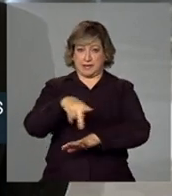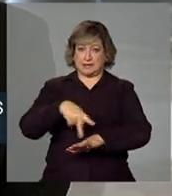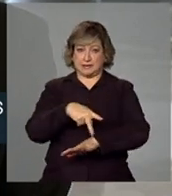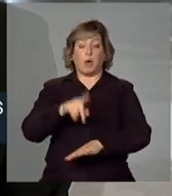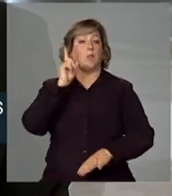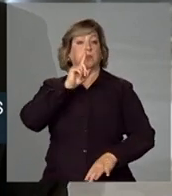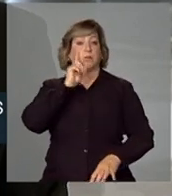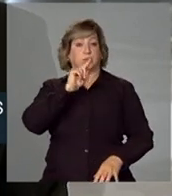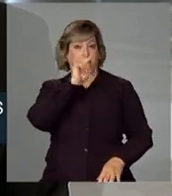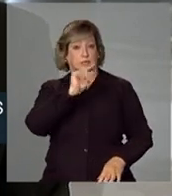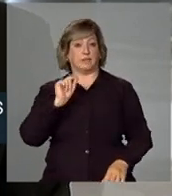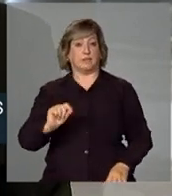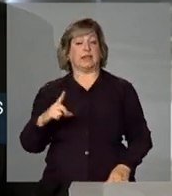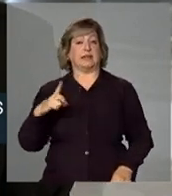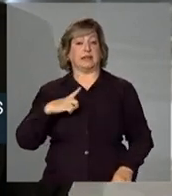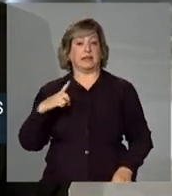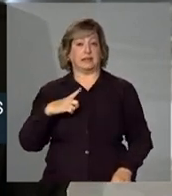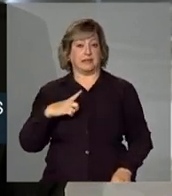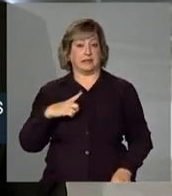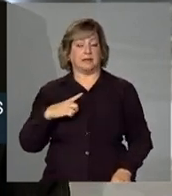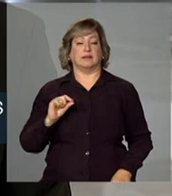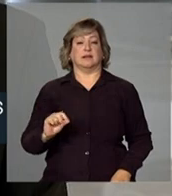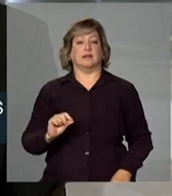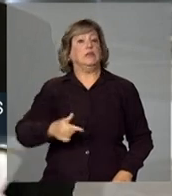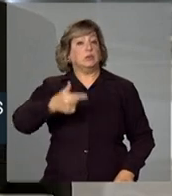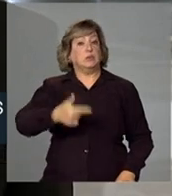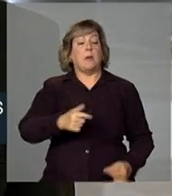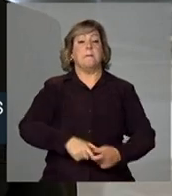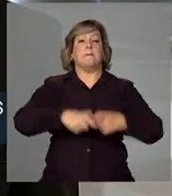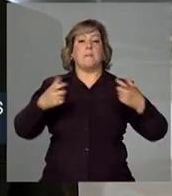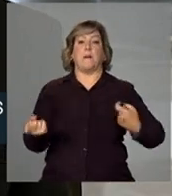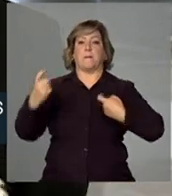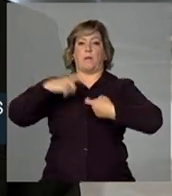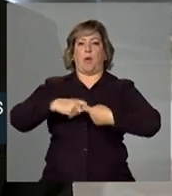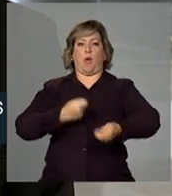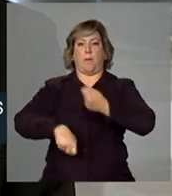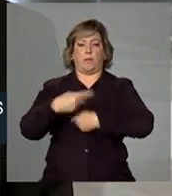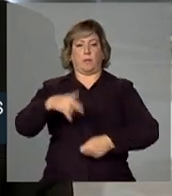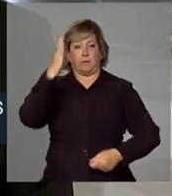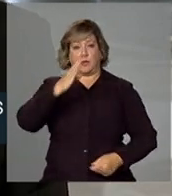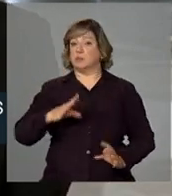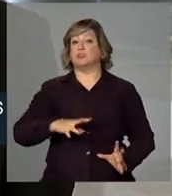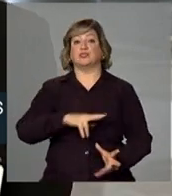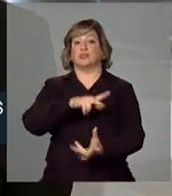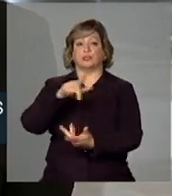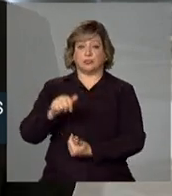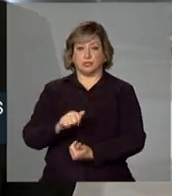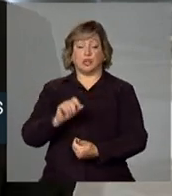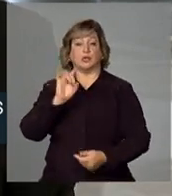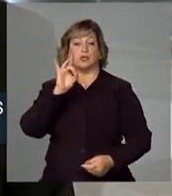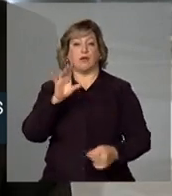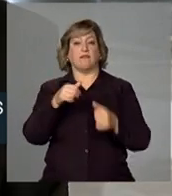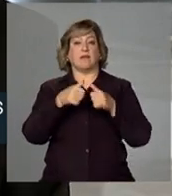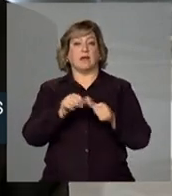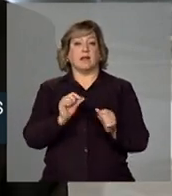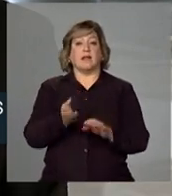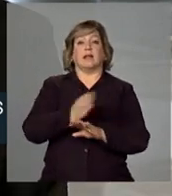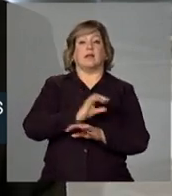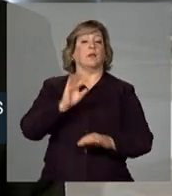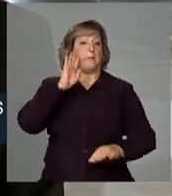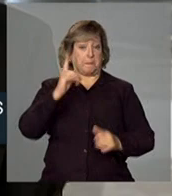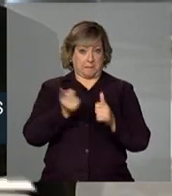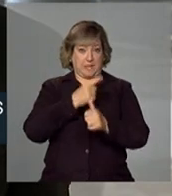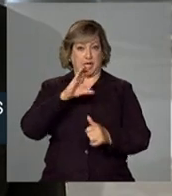Os Estados Unidos são o segundo maior parceiro comercial do Brasil no mundo, só ficando atrás da China.